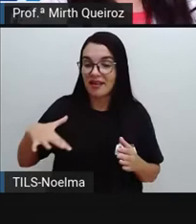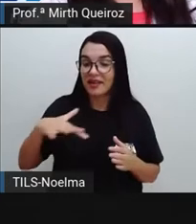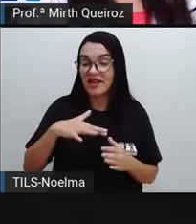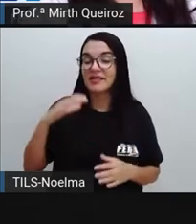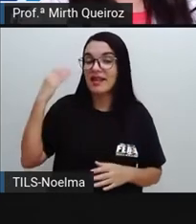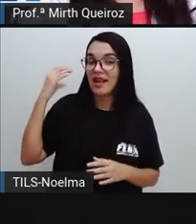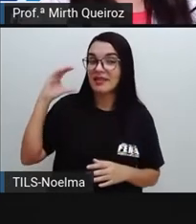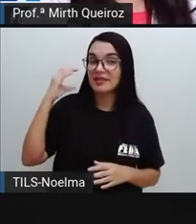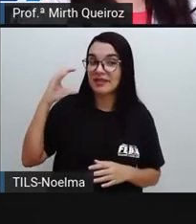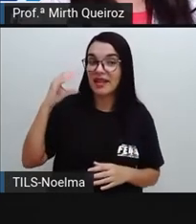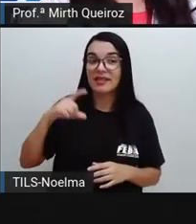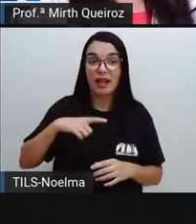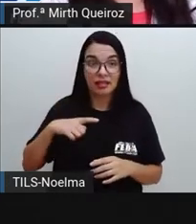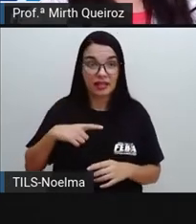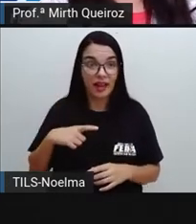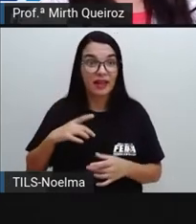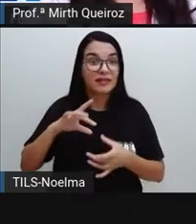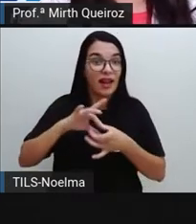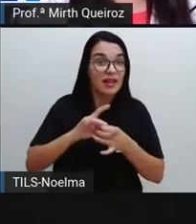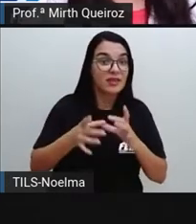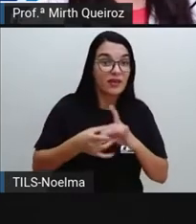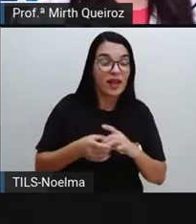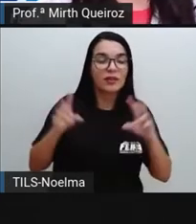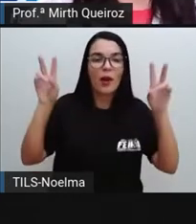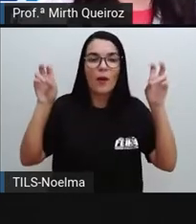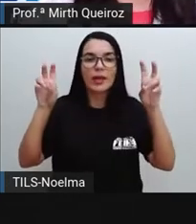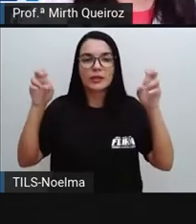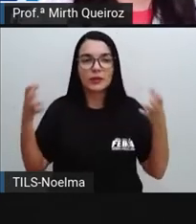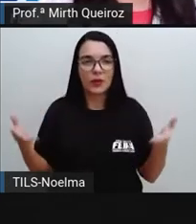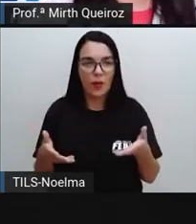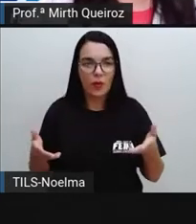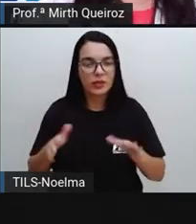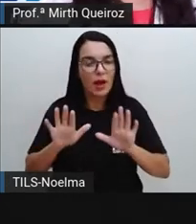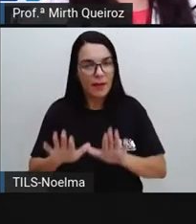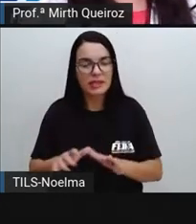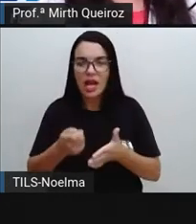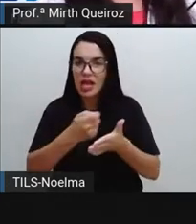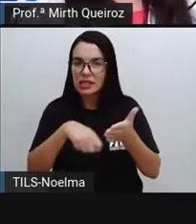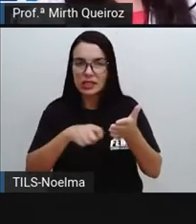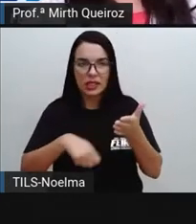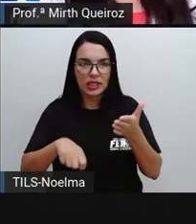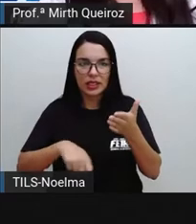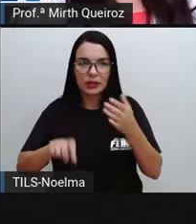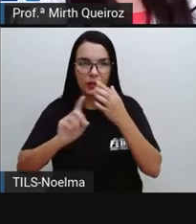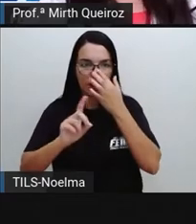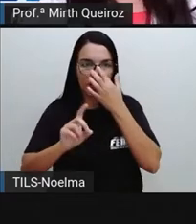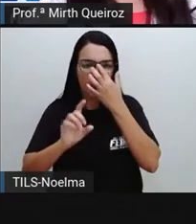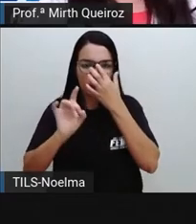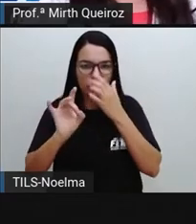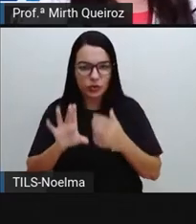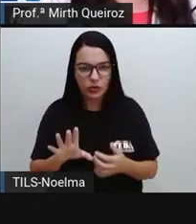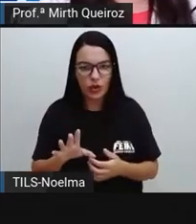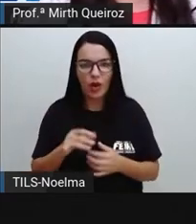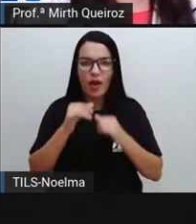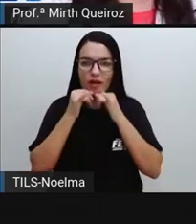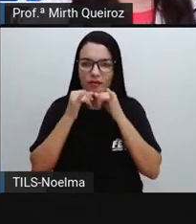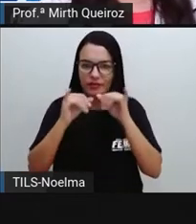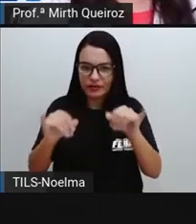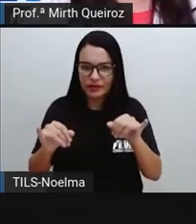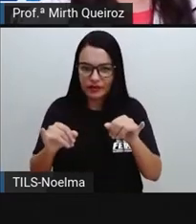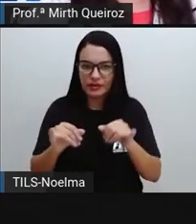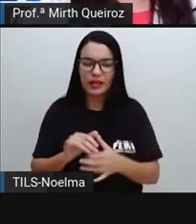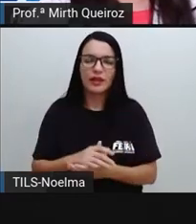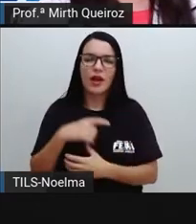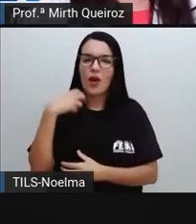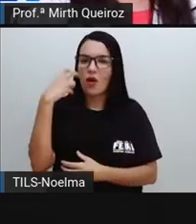Ciência, que tem a ver com o a gente vai ver hoje, porém, não é escrito, né? É feito aí, no caso, essa divulgação de